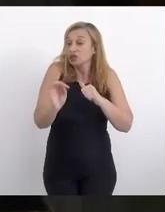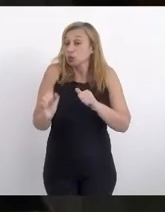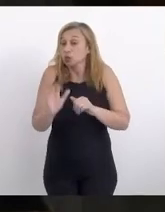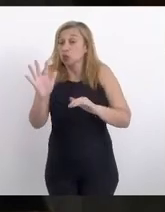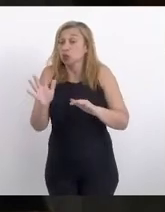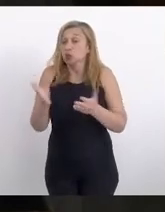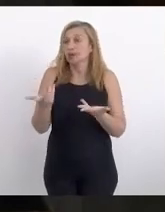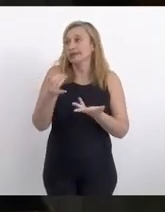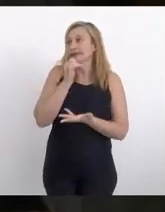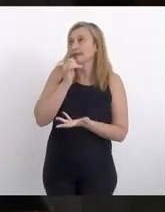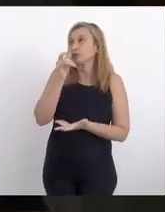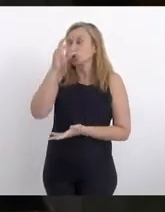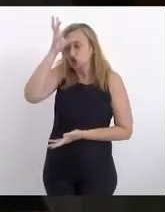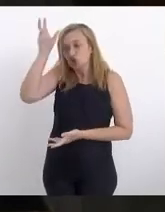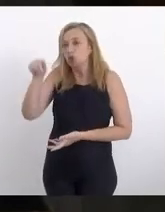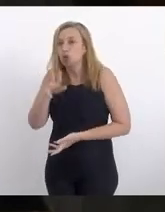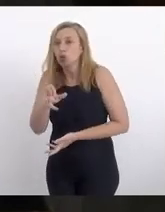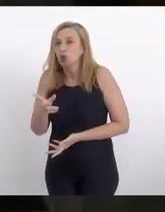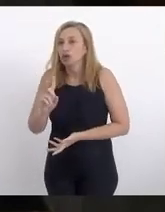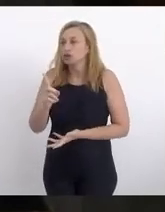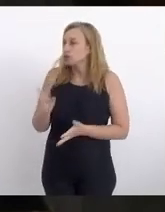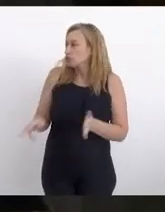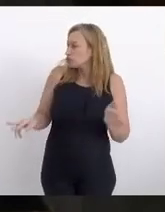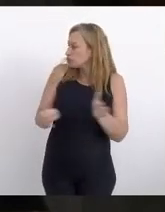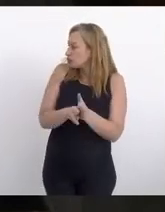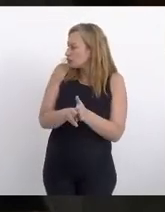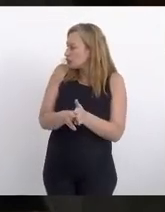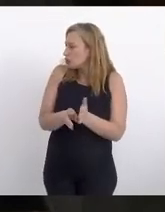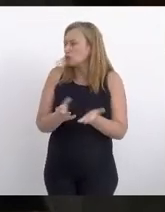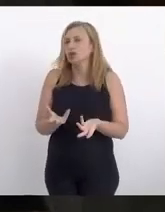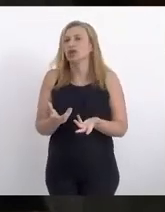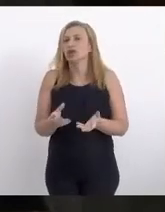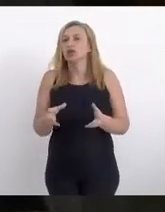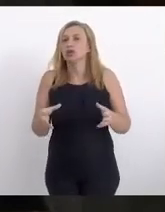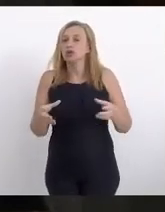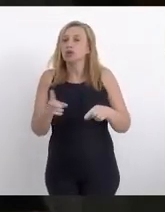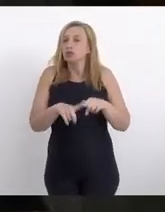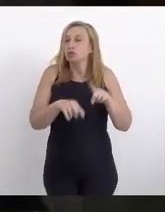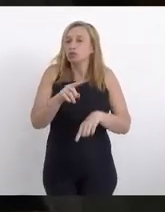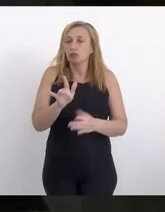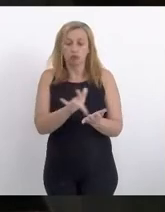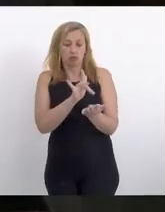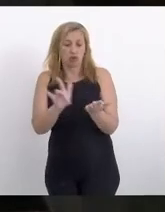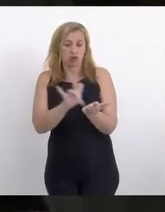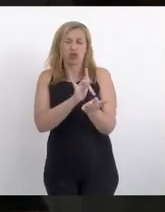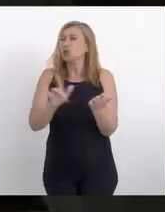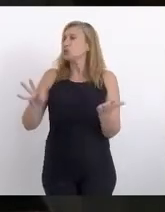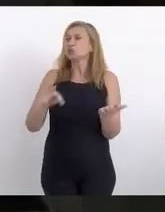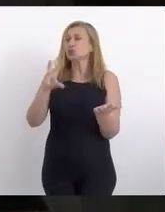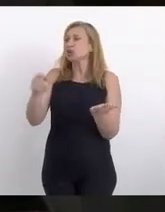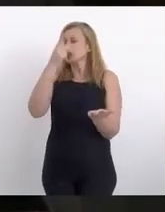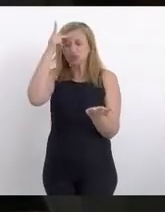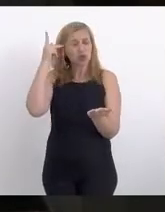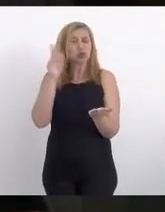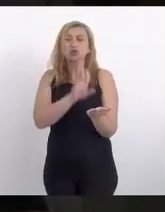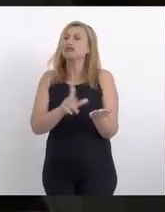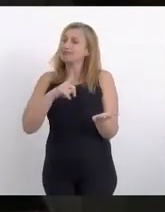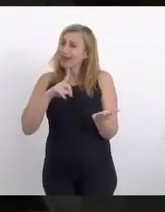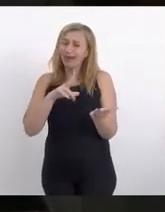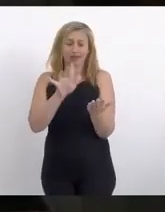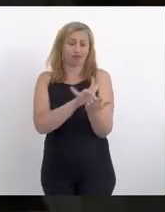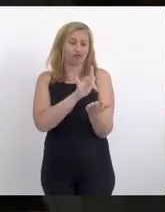por exemplo, Tiaju, eles não consideram na resolução que um dos equipamentos pode ser smartphone, todo mundo entra em celular, em